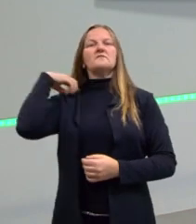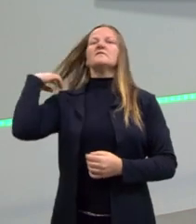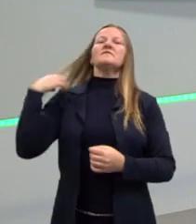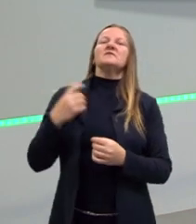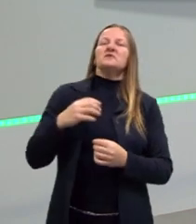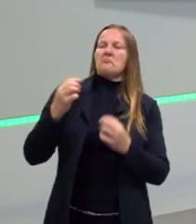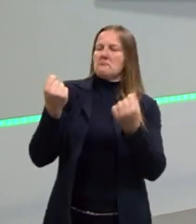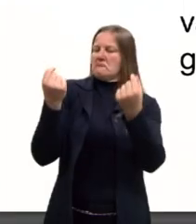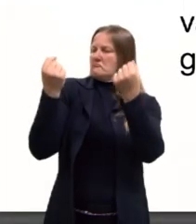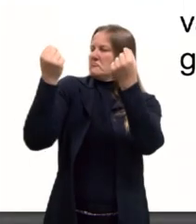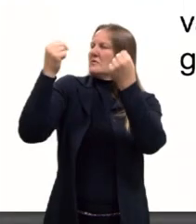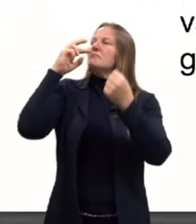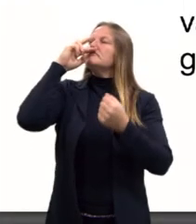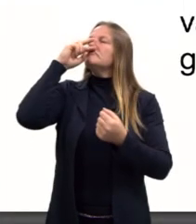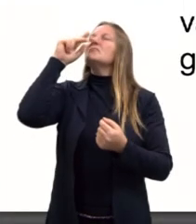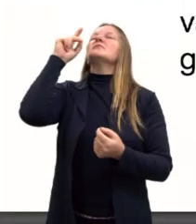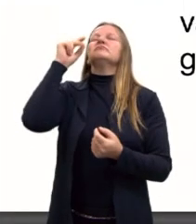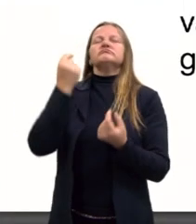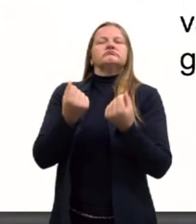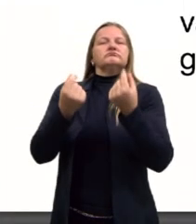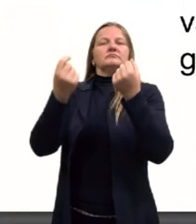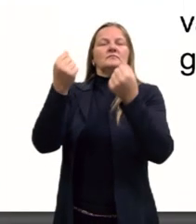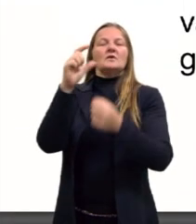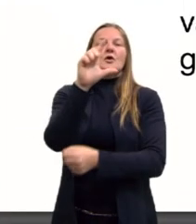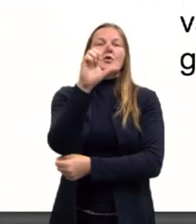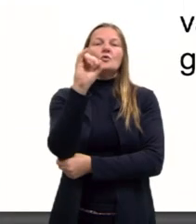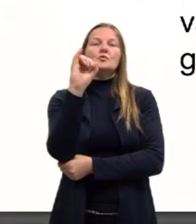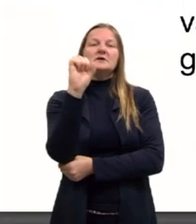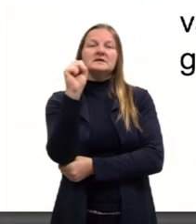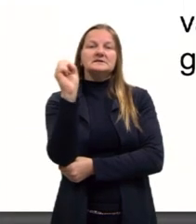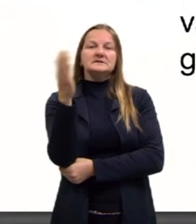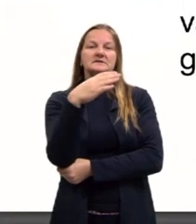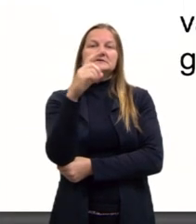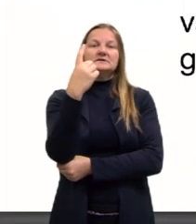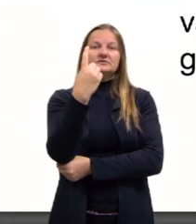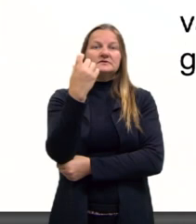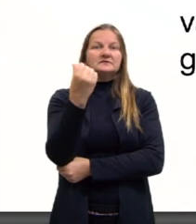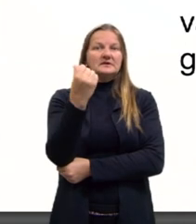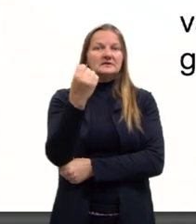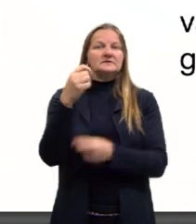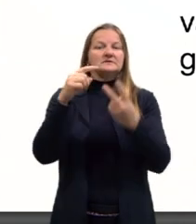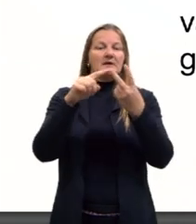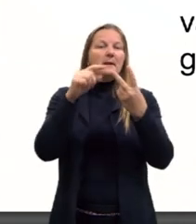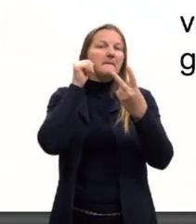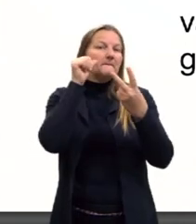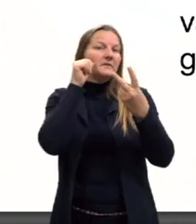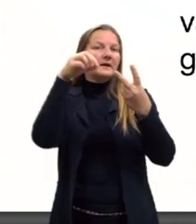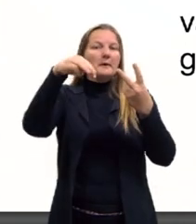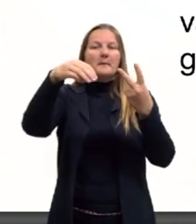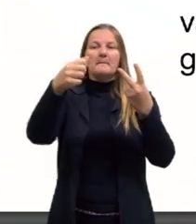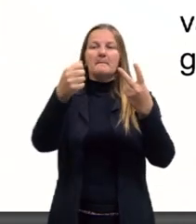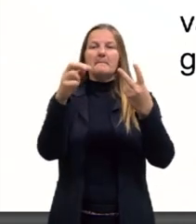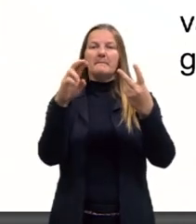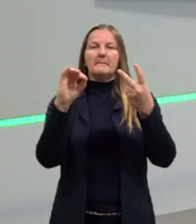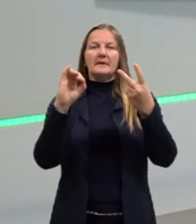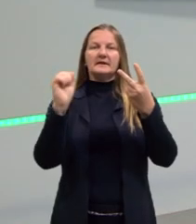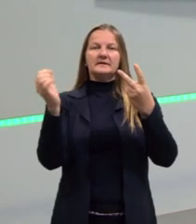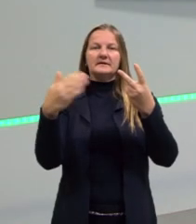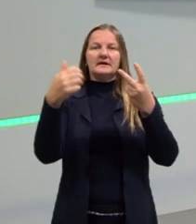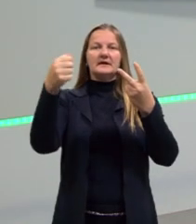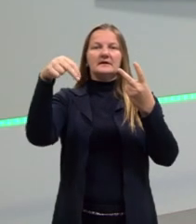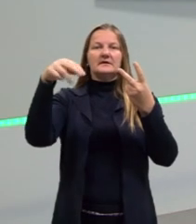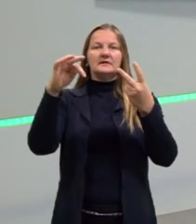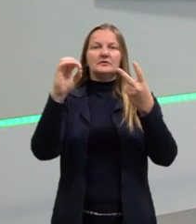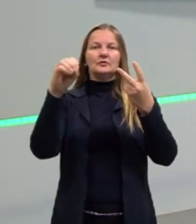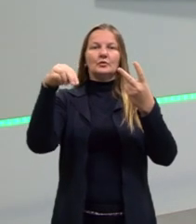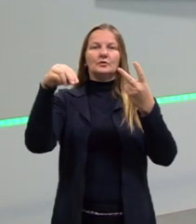luxuosa, Luís XVI e Maria Antonieta. O povo passava fome. E tem aquela frase célebre, que se diz